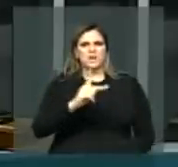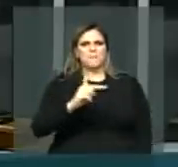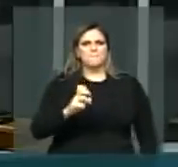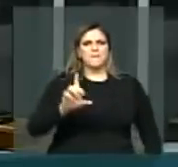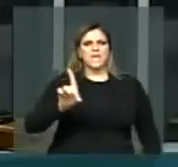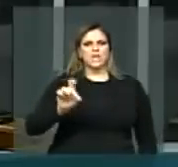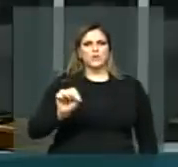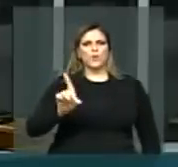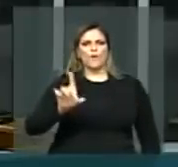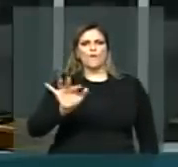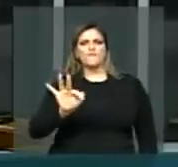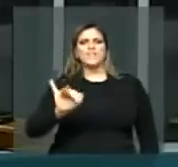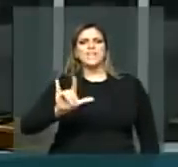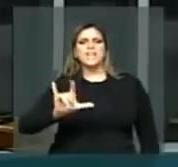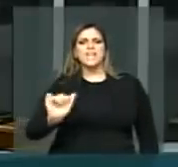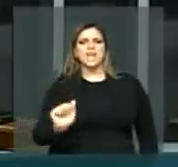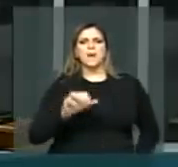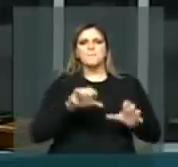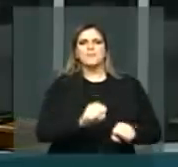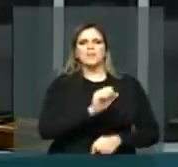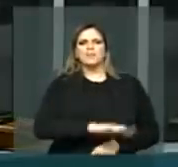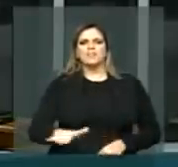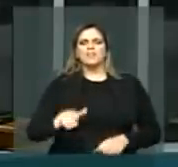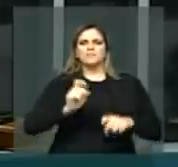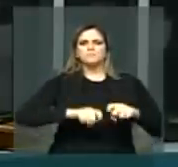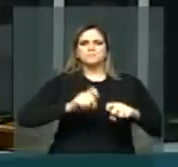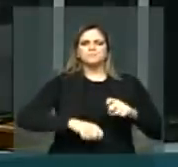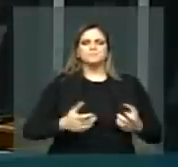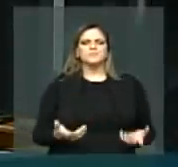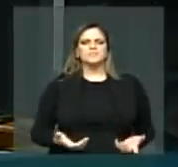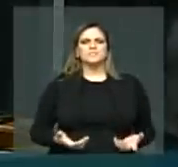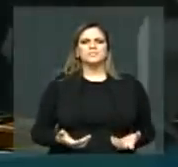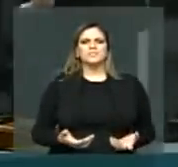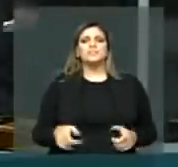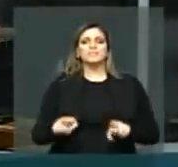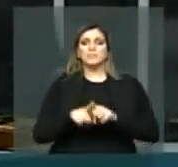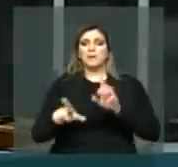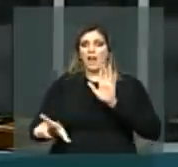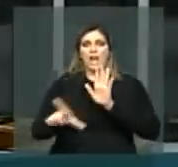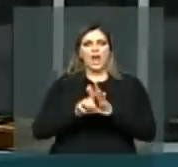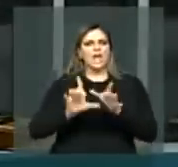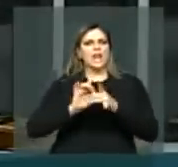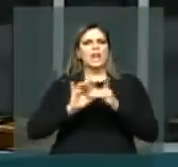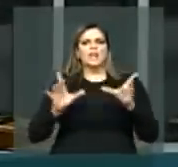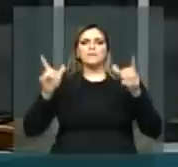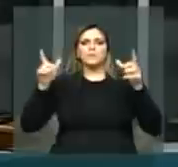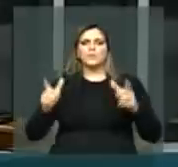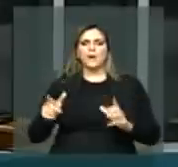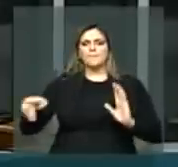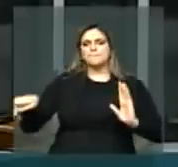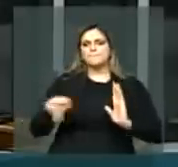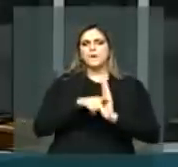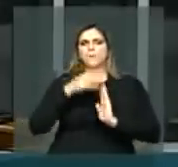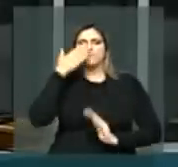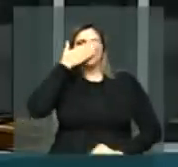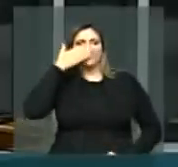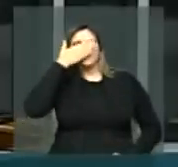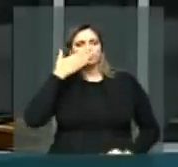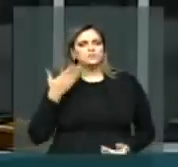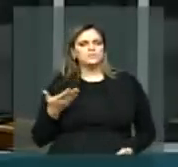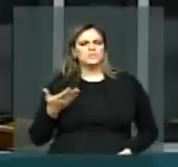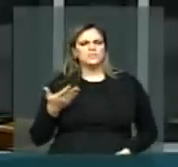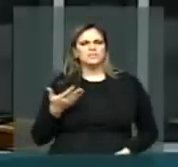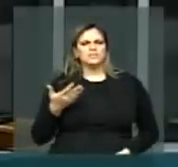no Brasil. A legalização das casas de prostituição que passam a funcionar sob a